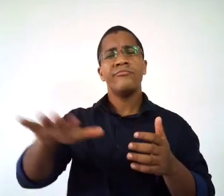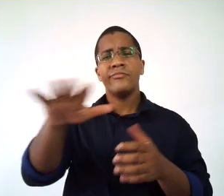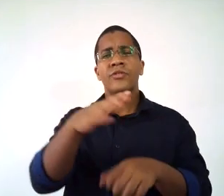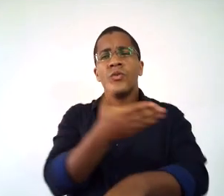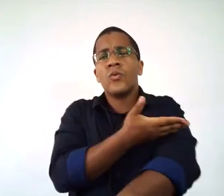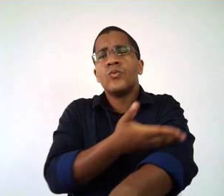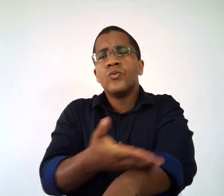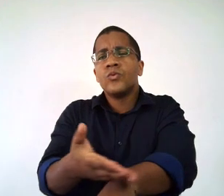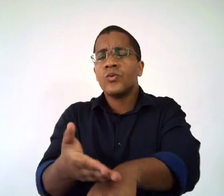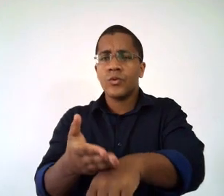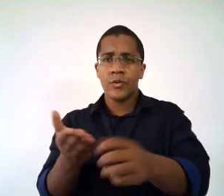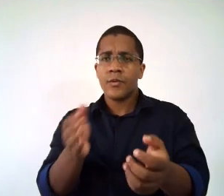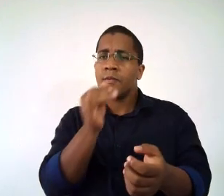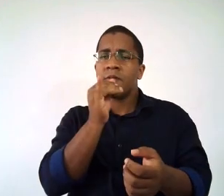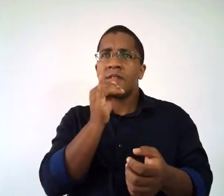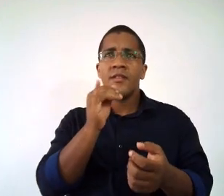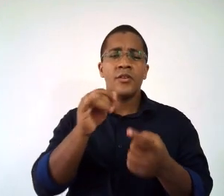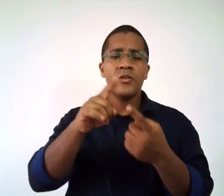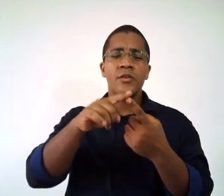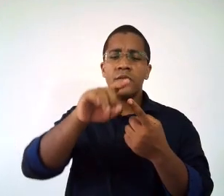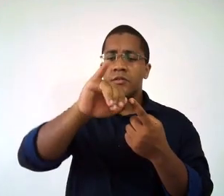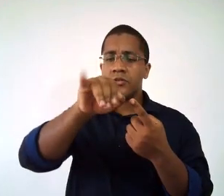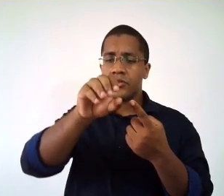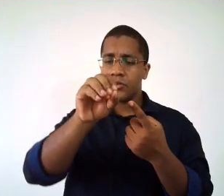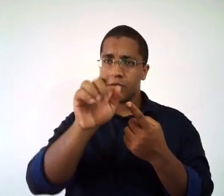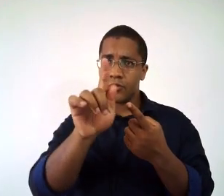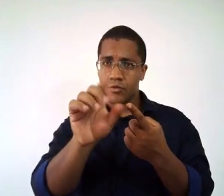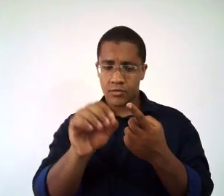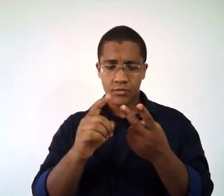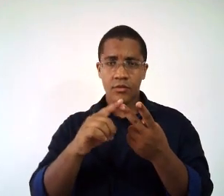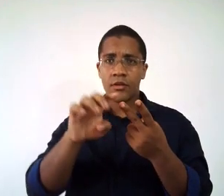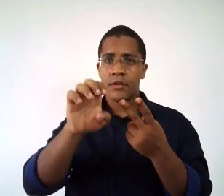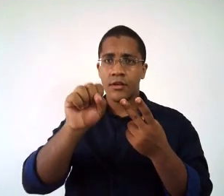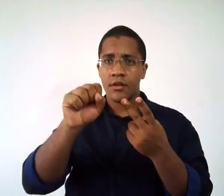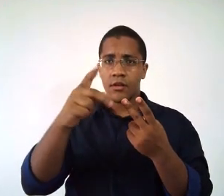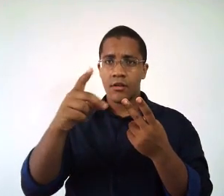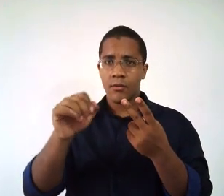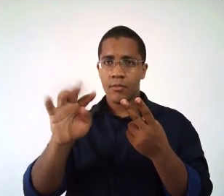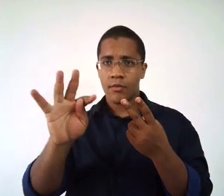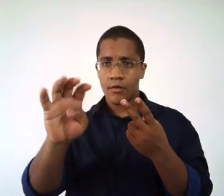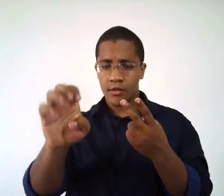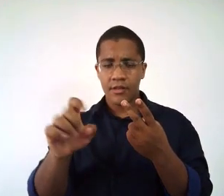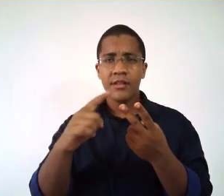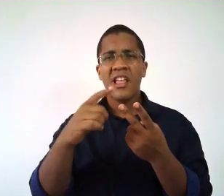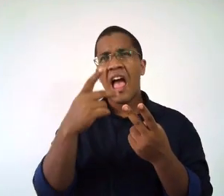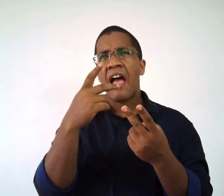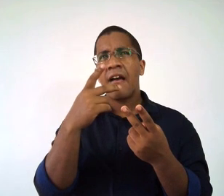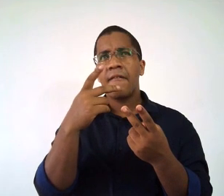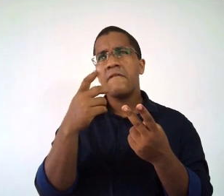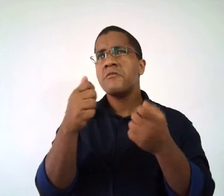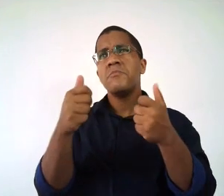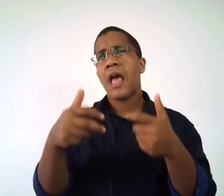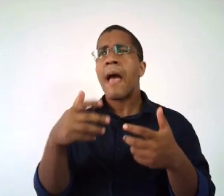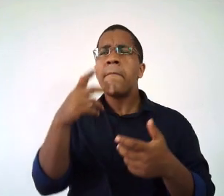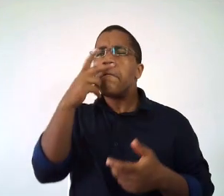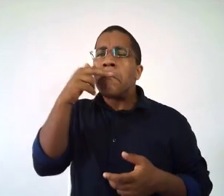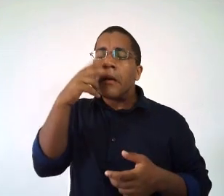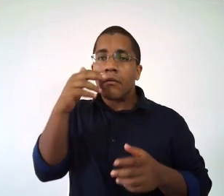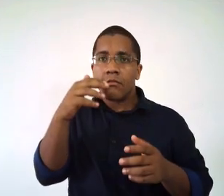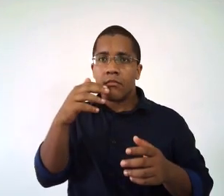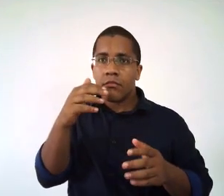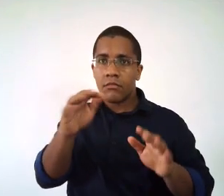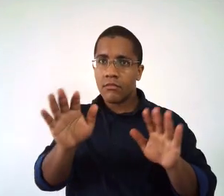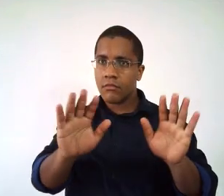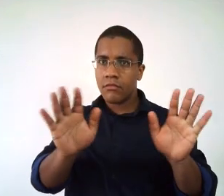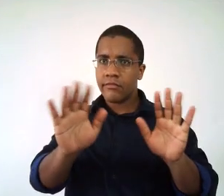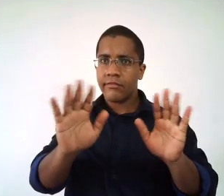palavras jogo e esporte para definir uma mesma coisa, porém na realidade jogo e